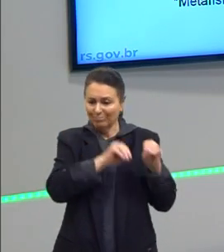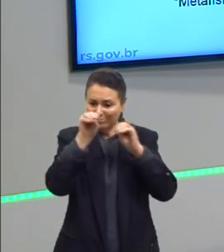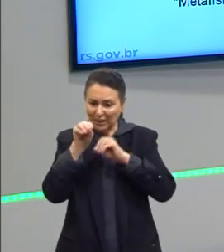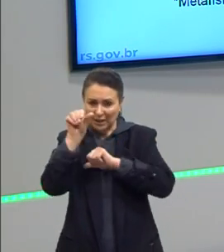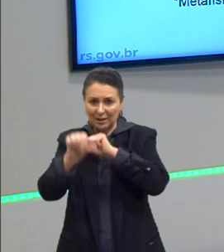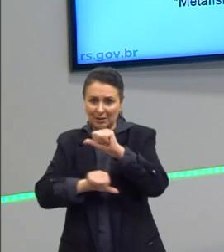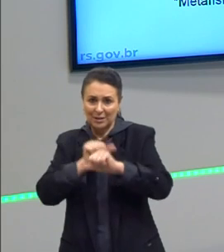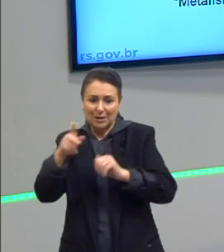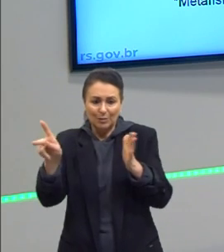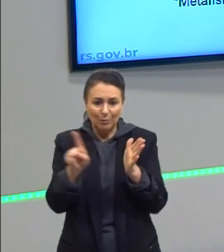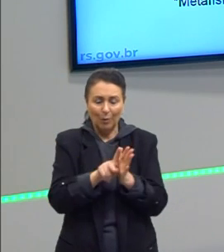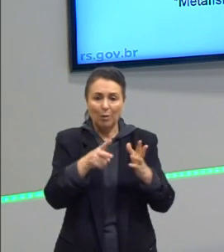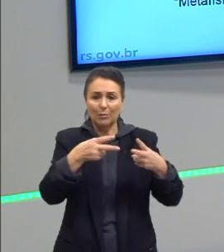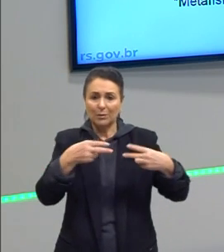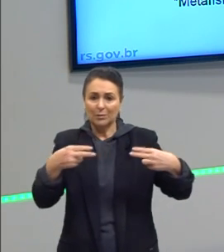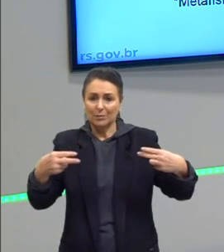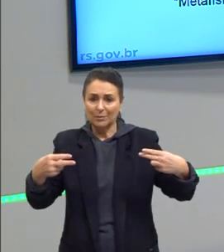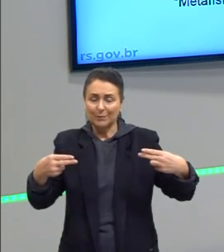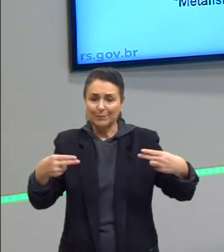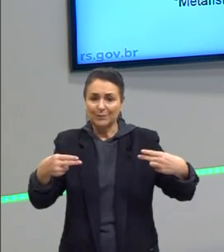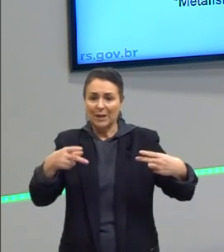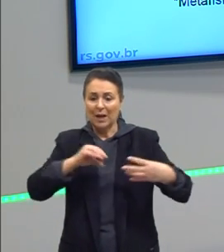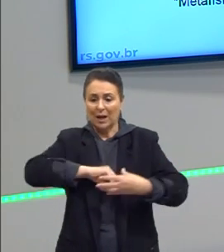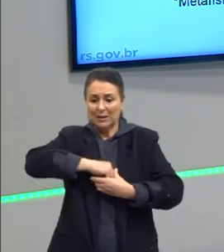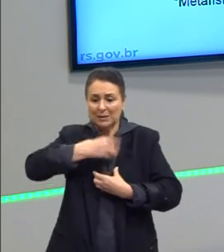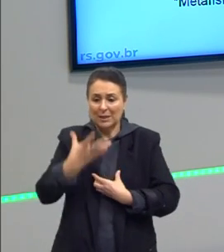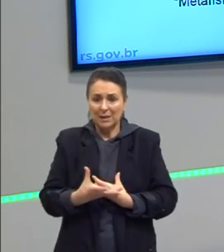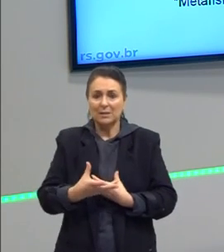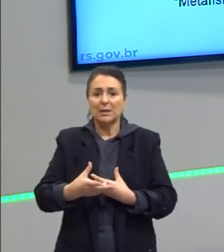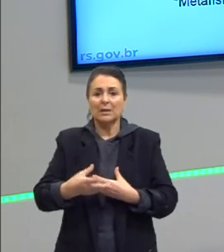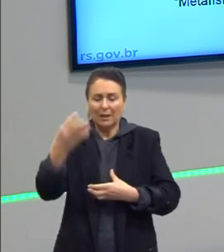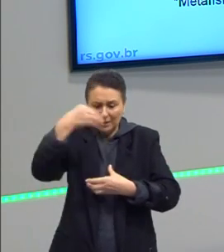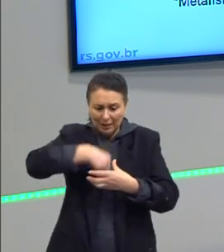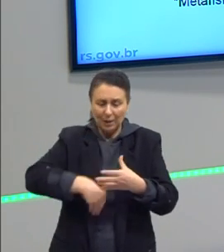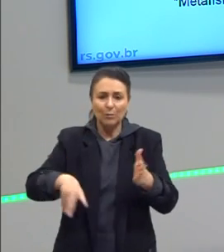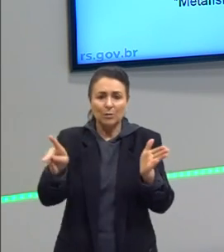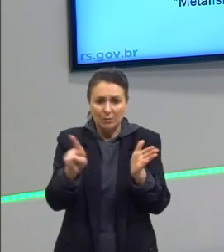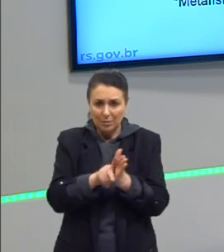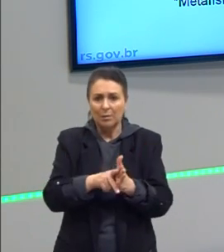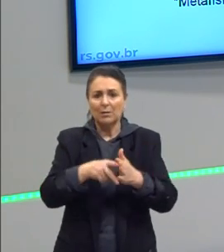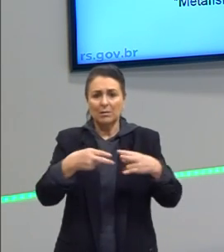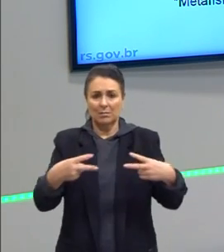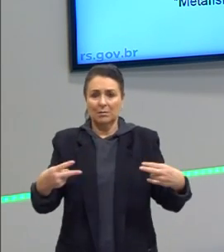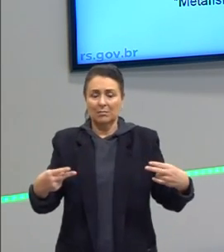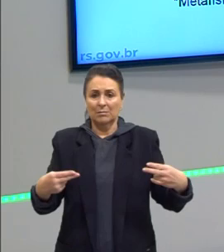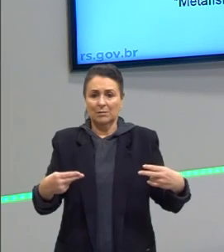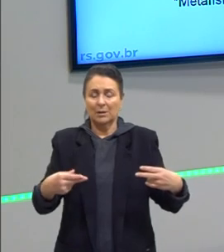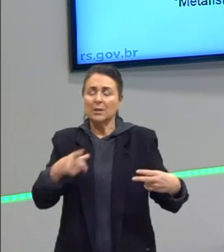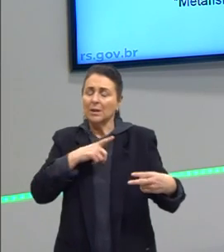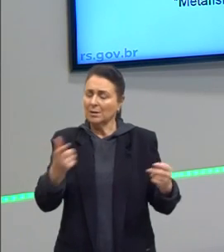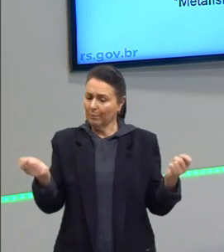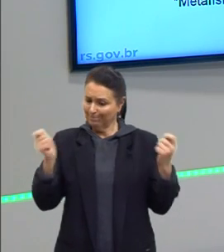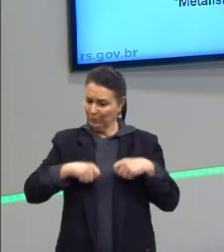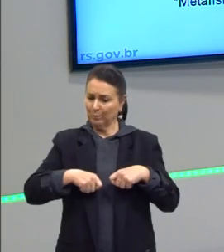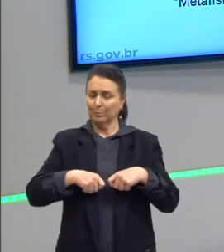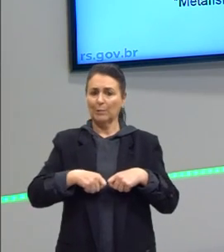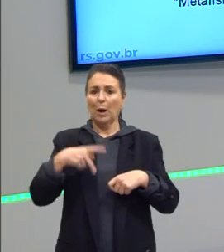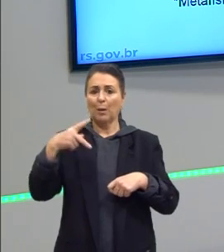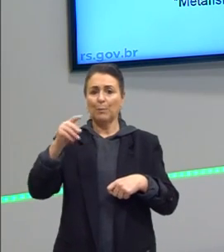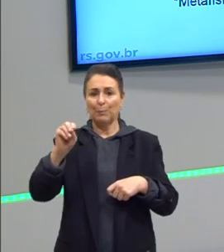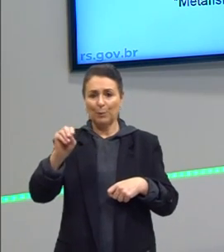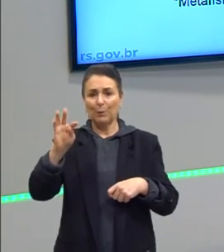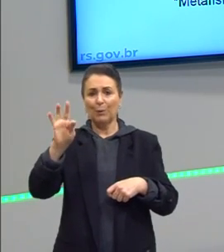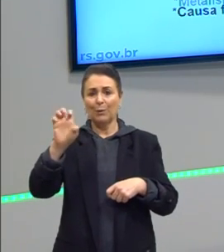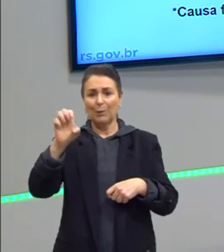Então as próprias coisas, a essência está nas próprias coisas e elas têm essa potência de fazerem